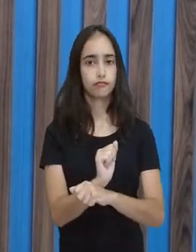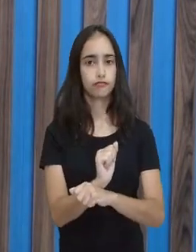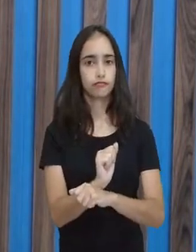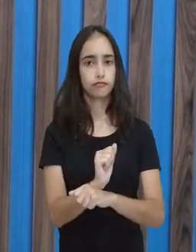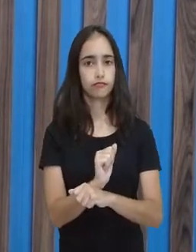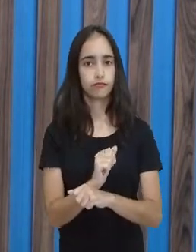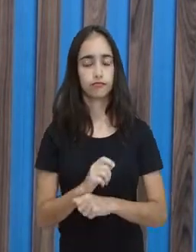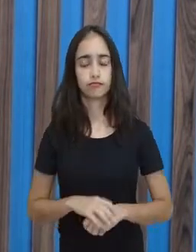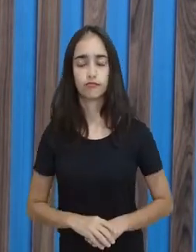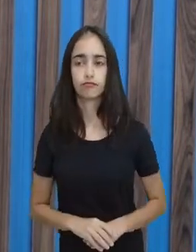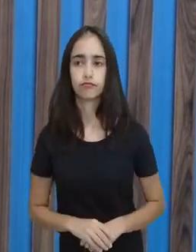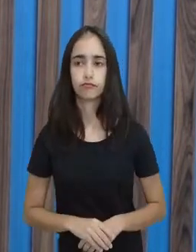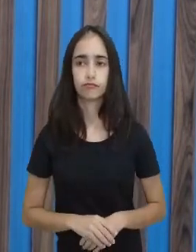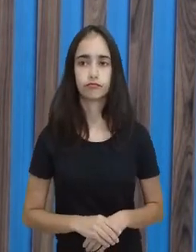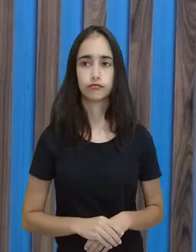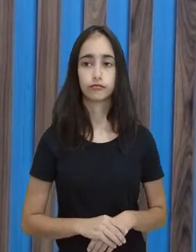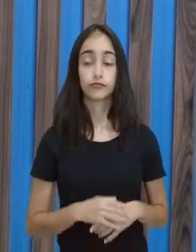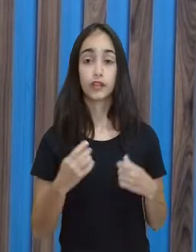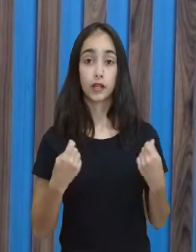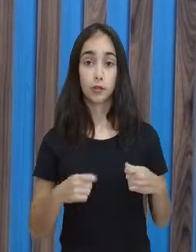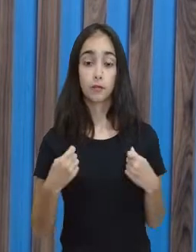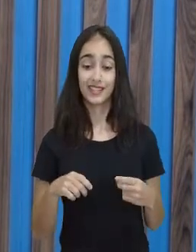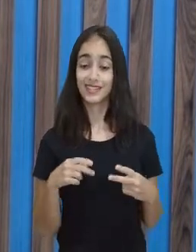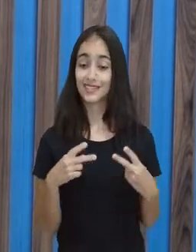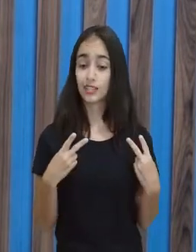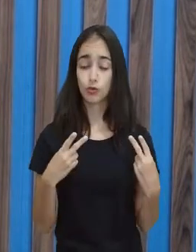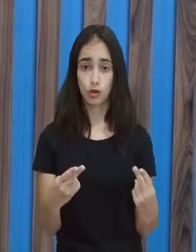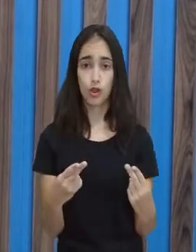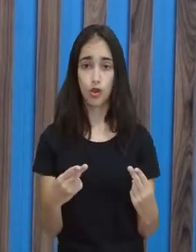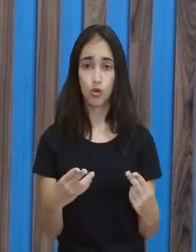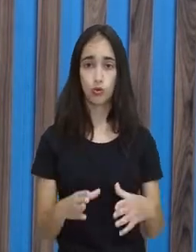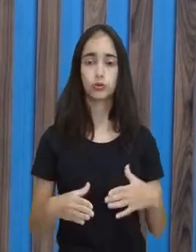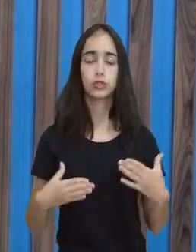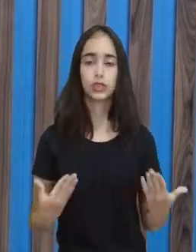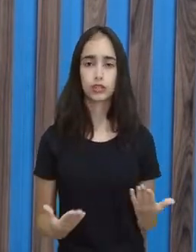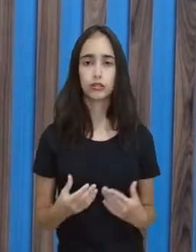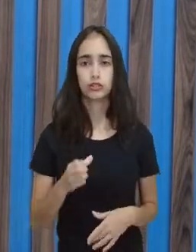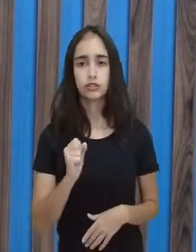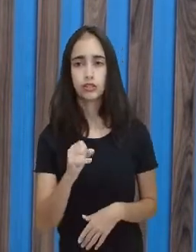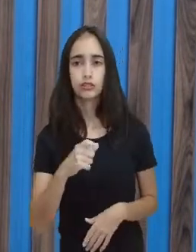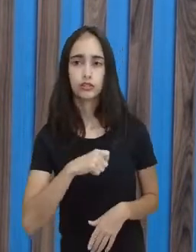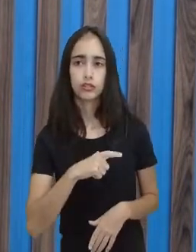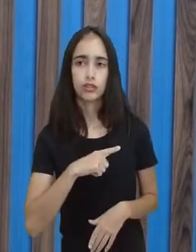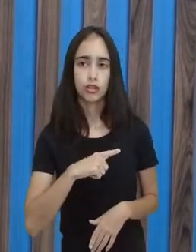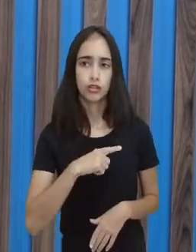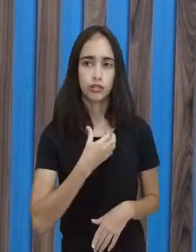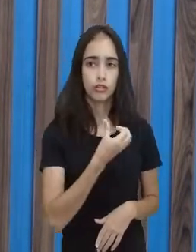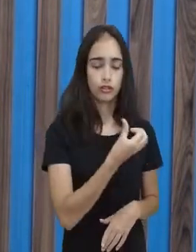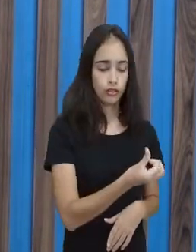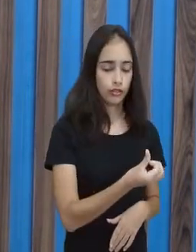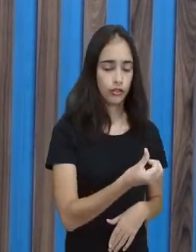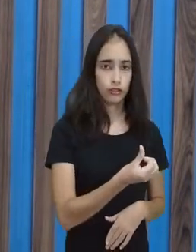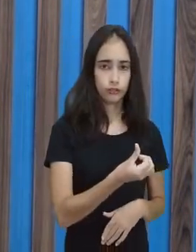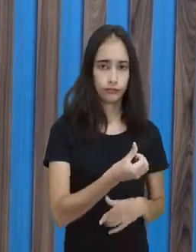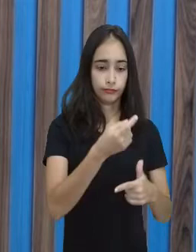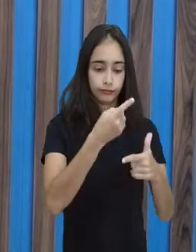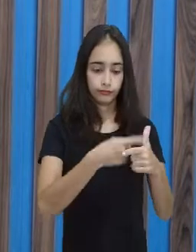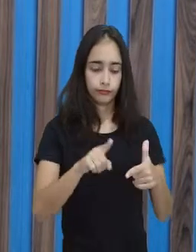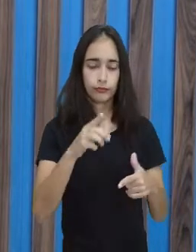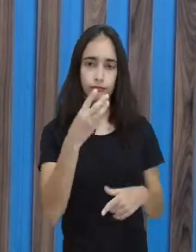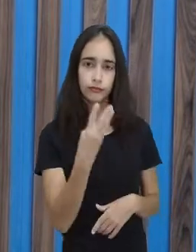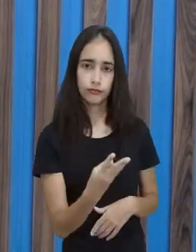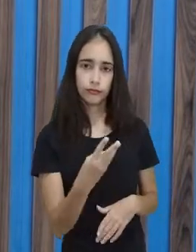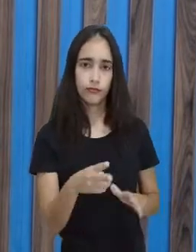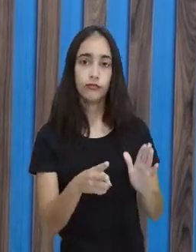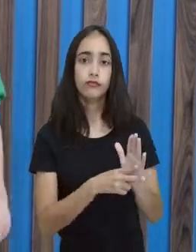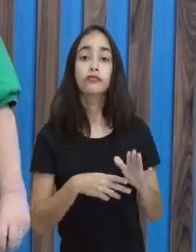Não tem que ser na mesma proporção. Se eu pegar seis, dividir por três, vai dar quanto para